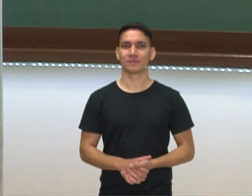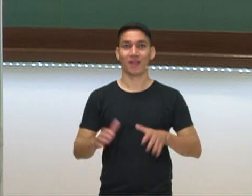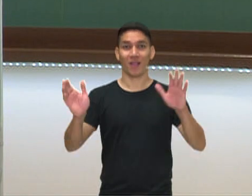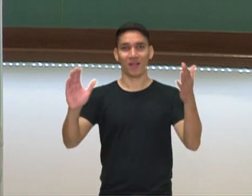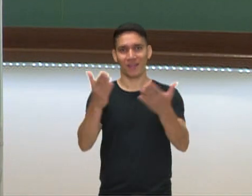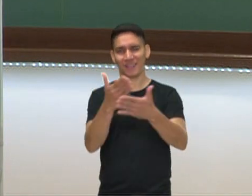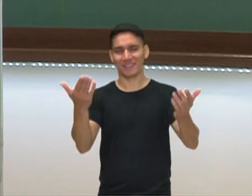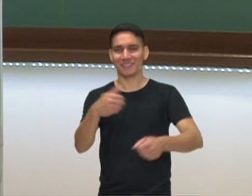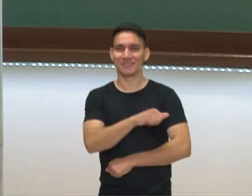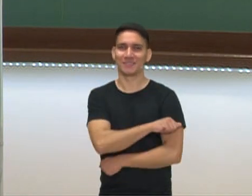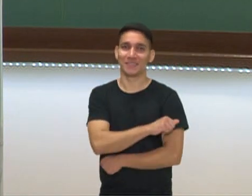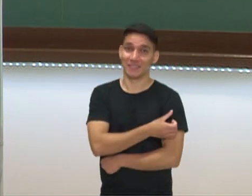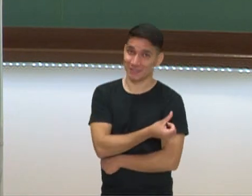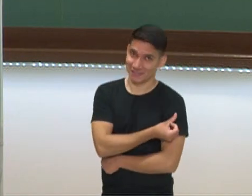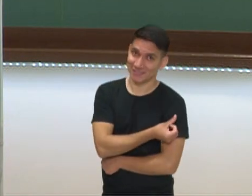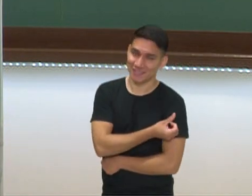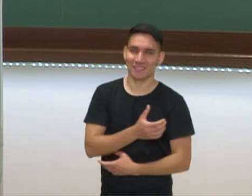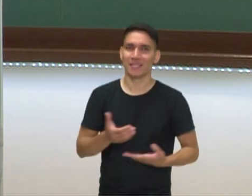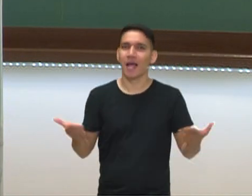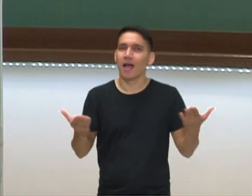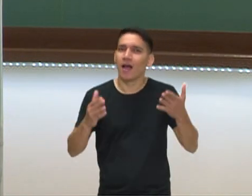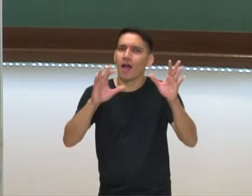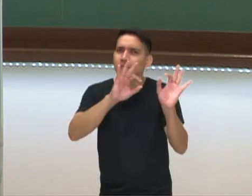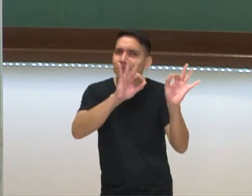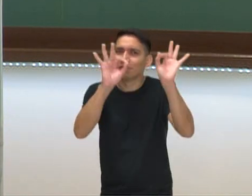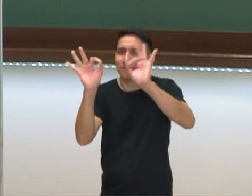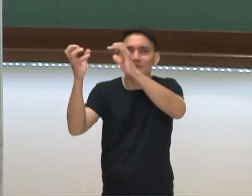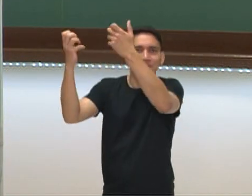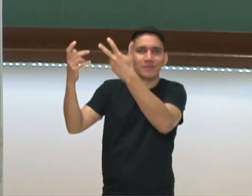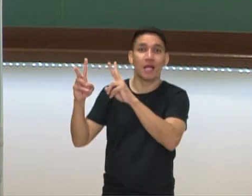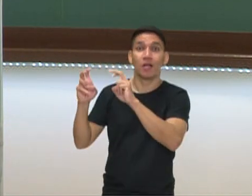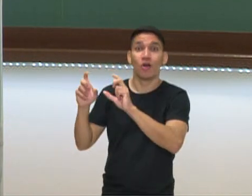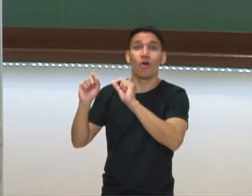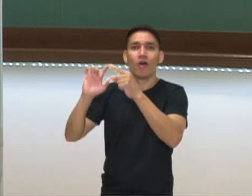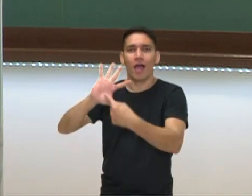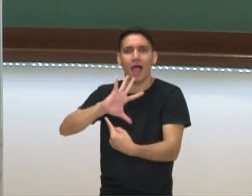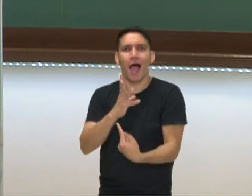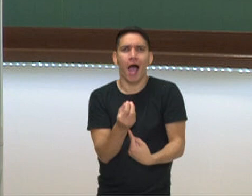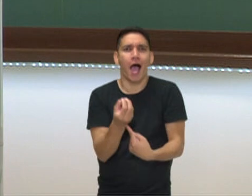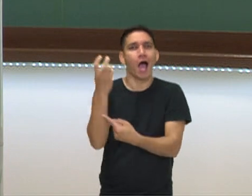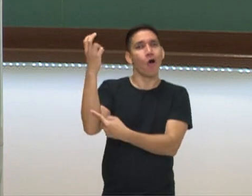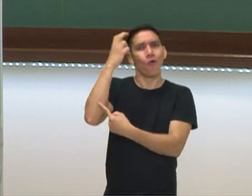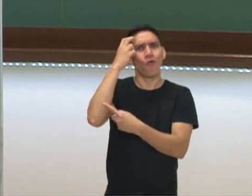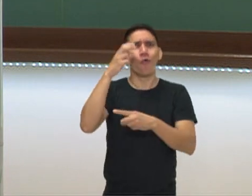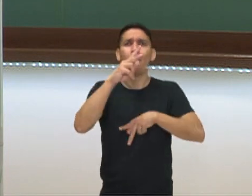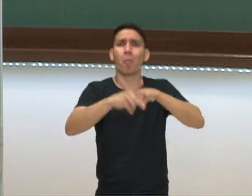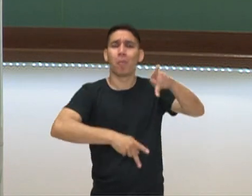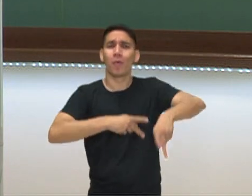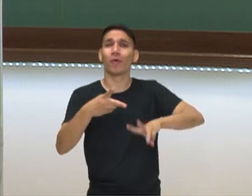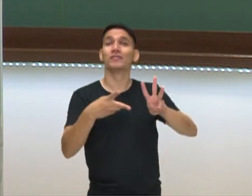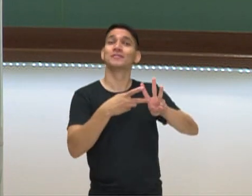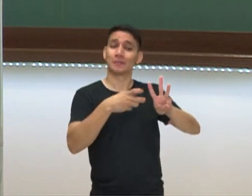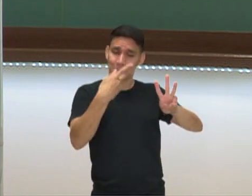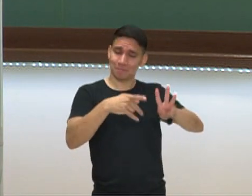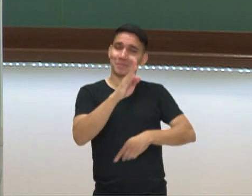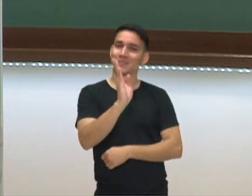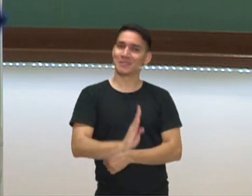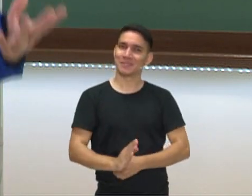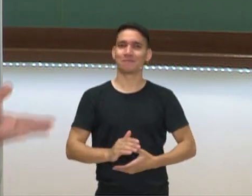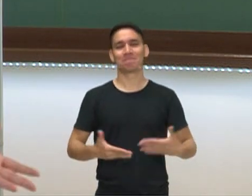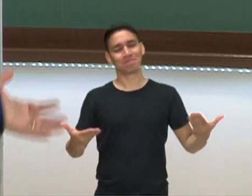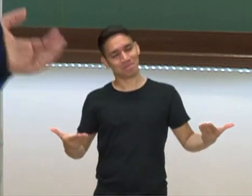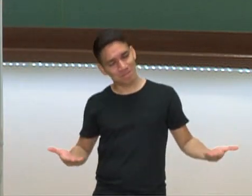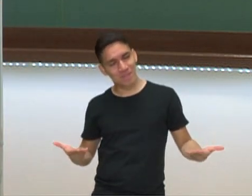Olá, estudantes do sexto ano! Nesse vídeo nós vamos falar sobre arte e cultura dos povos indígenas brasileiros.